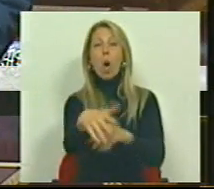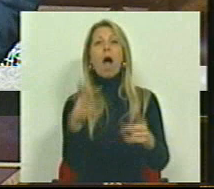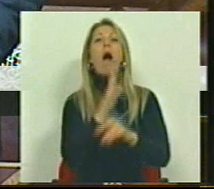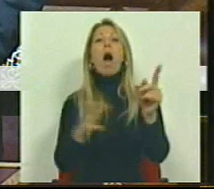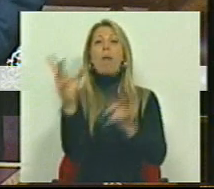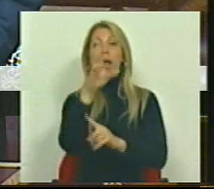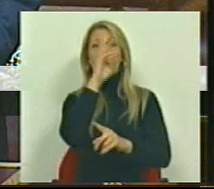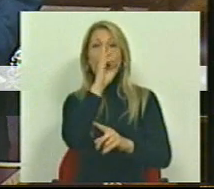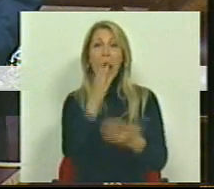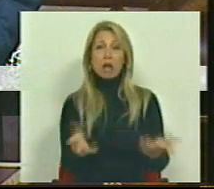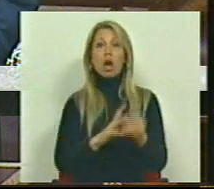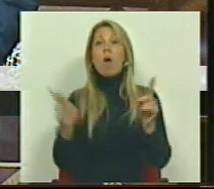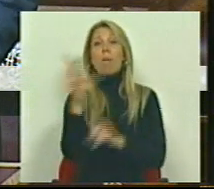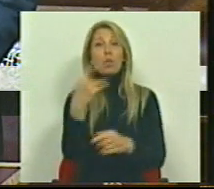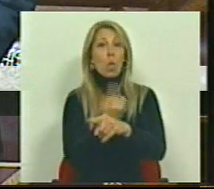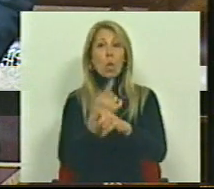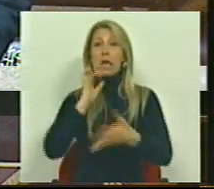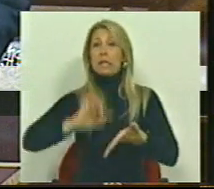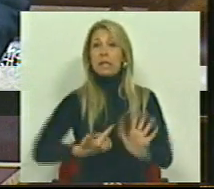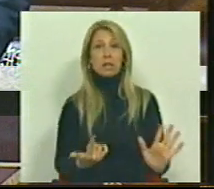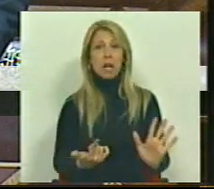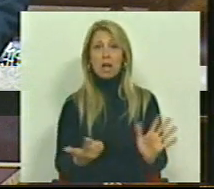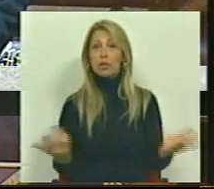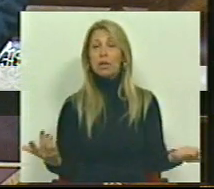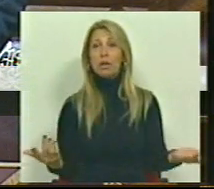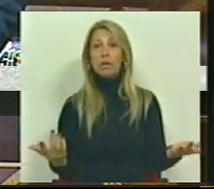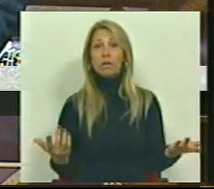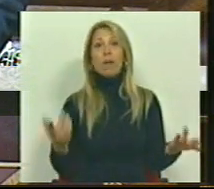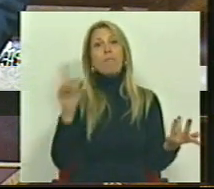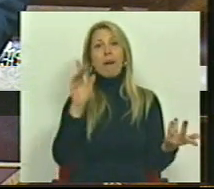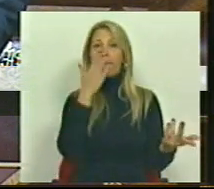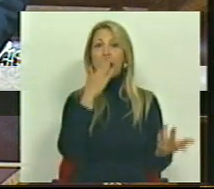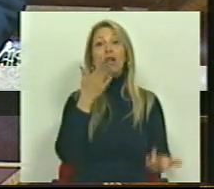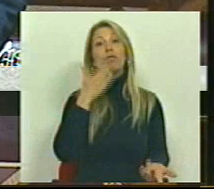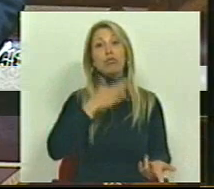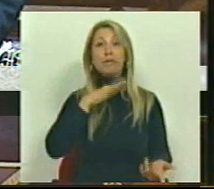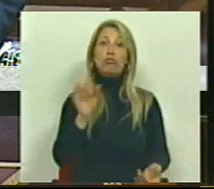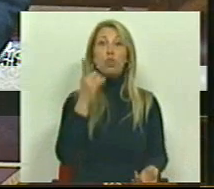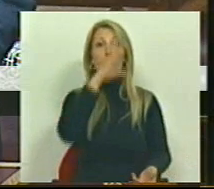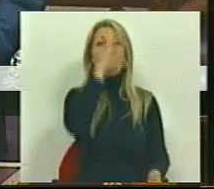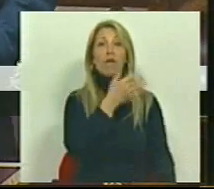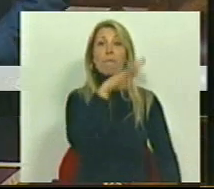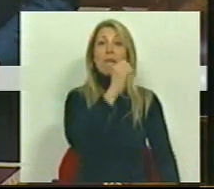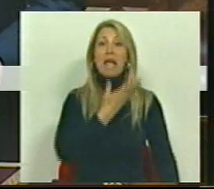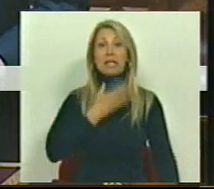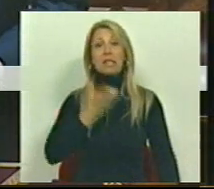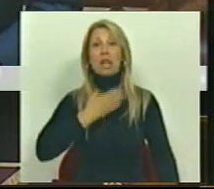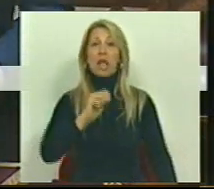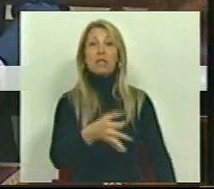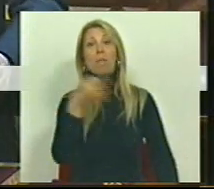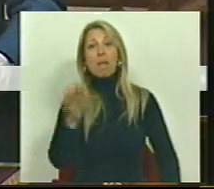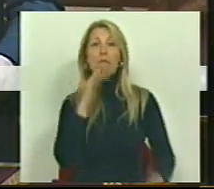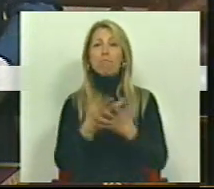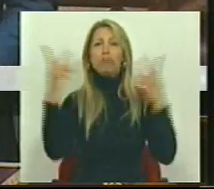essenciais e, como se não fosse suficiente, o governo PSD e CDS-PP promoveu um autêntico corte brutal